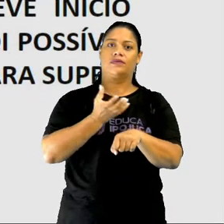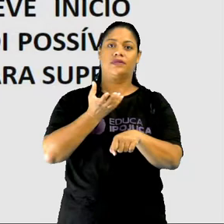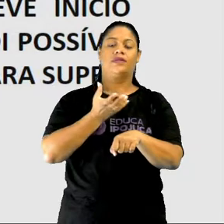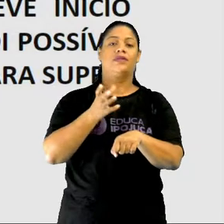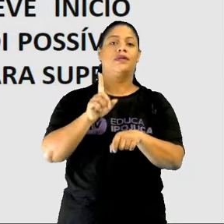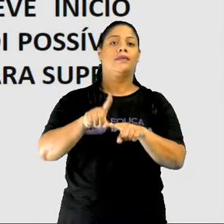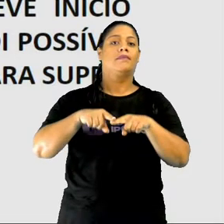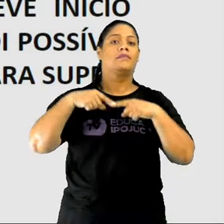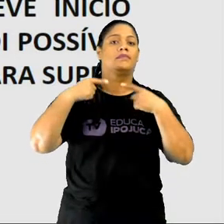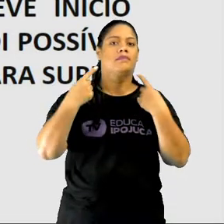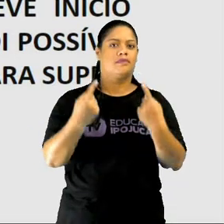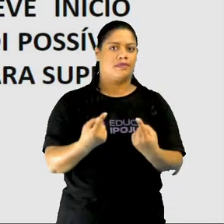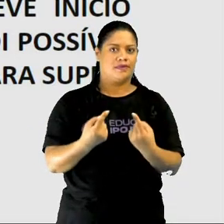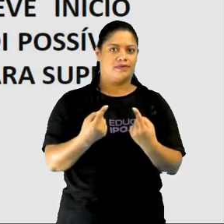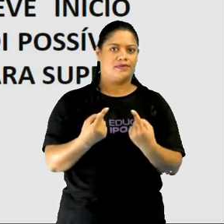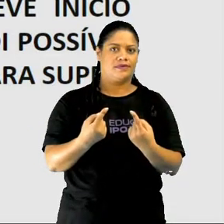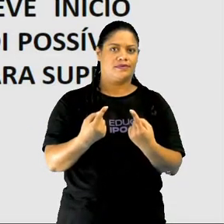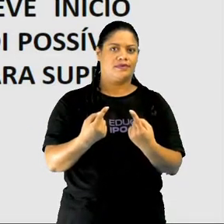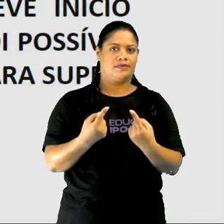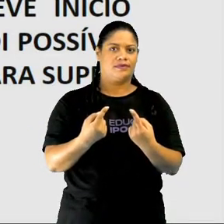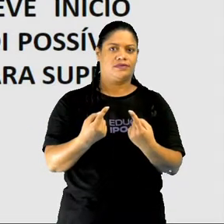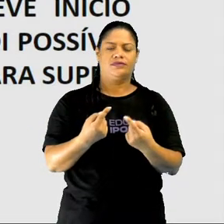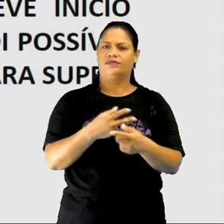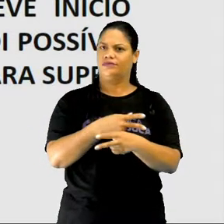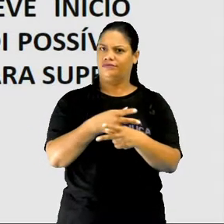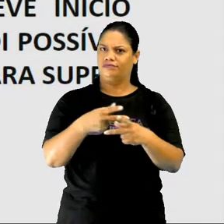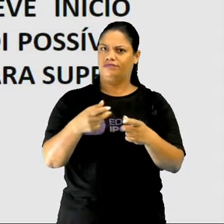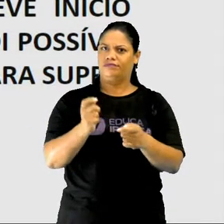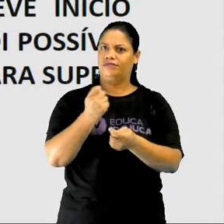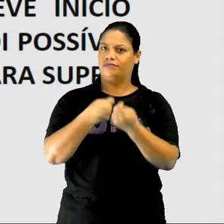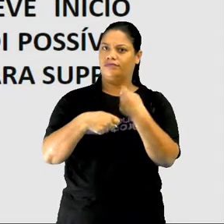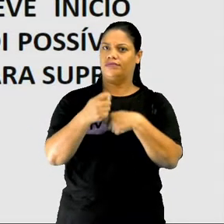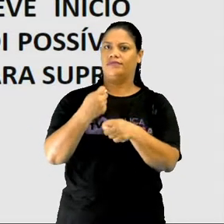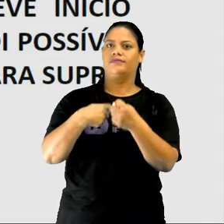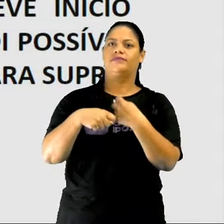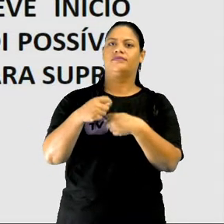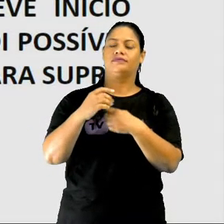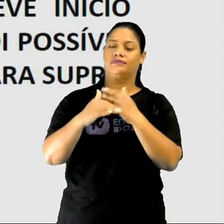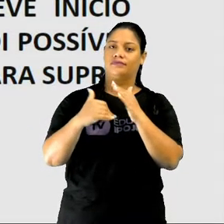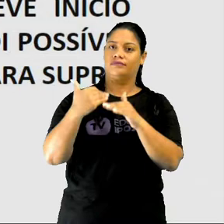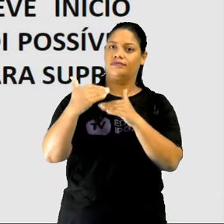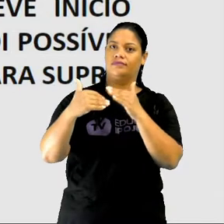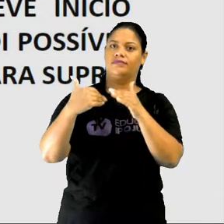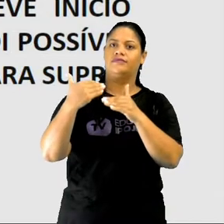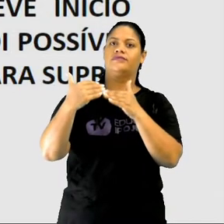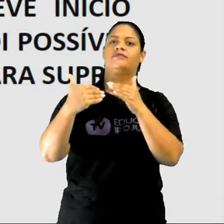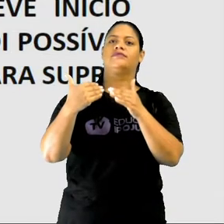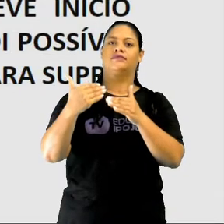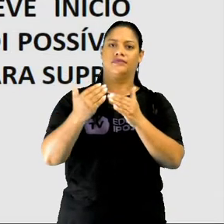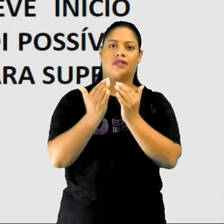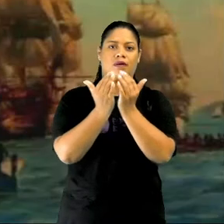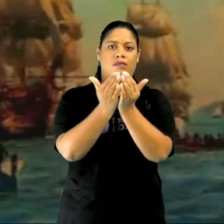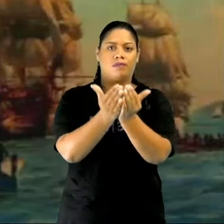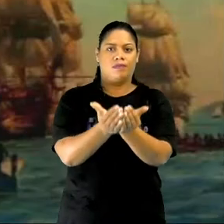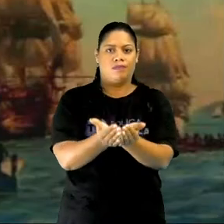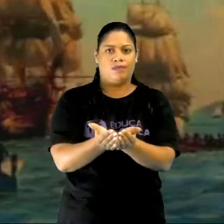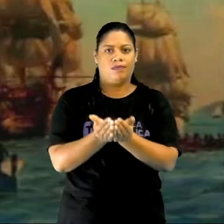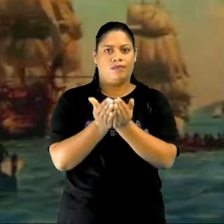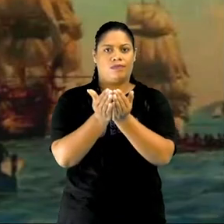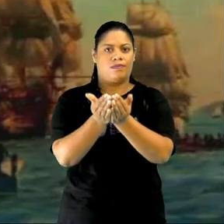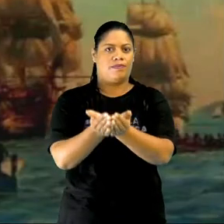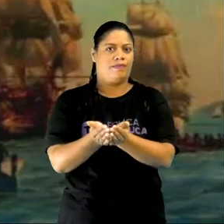opções de mercado. Então, eles desenvolveram o processo das navegações.